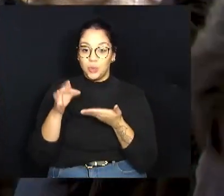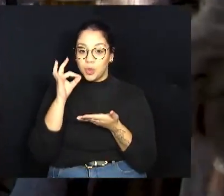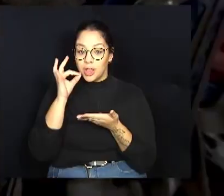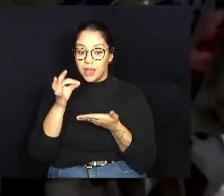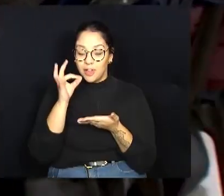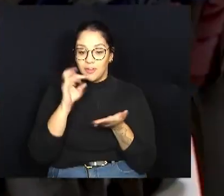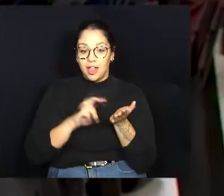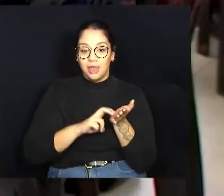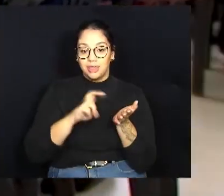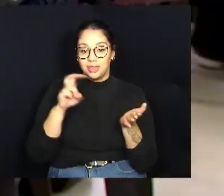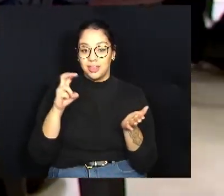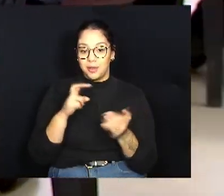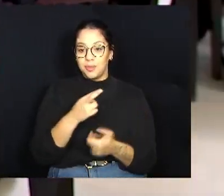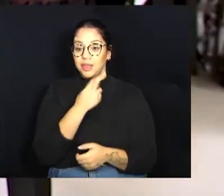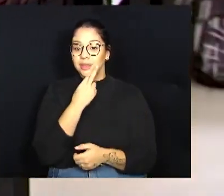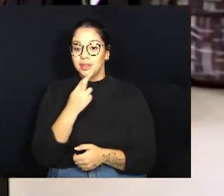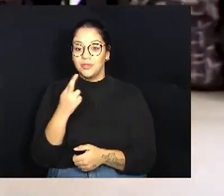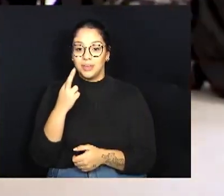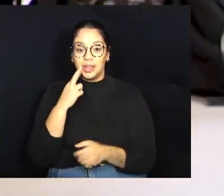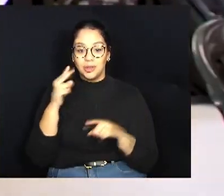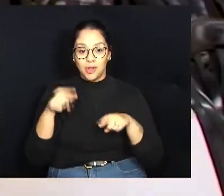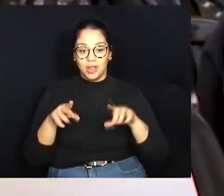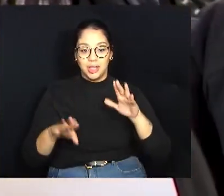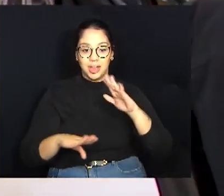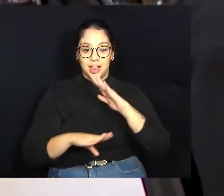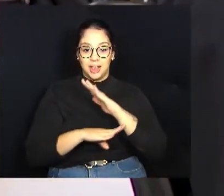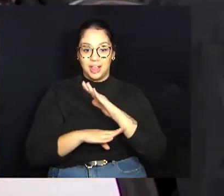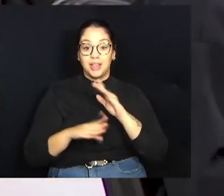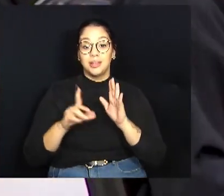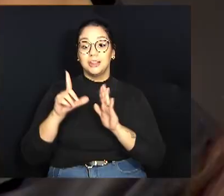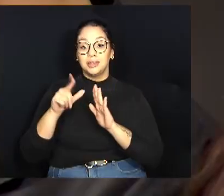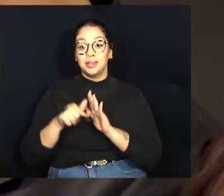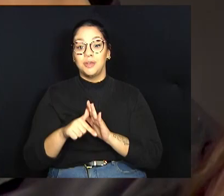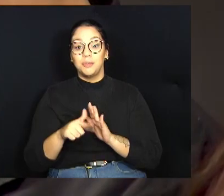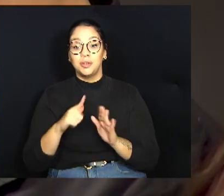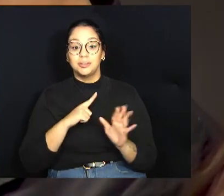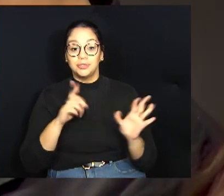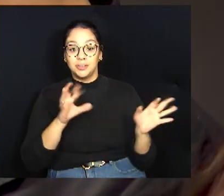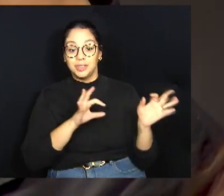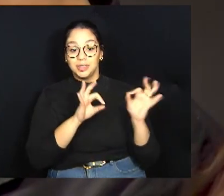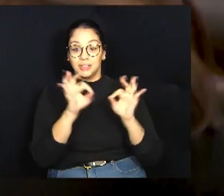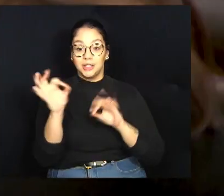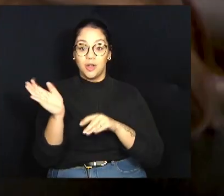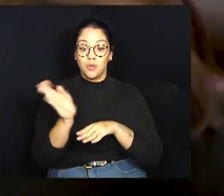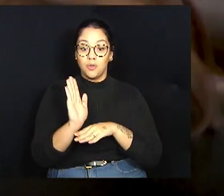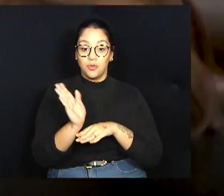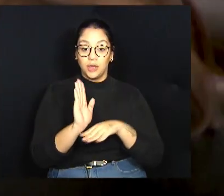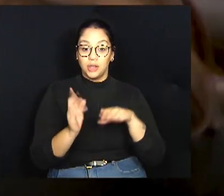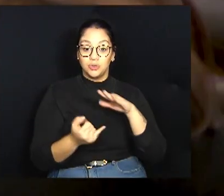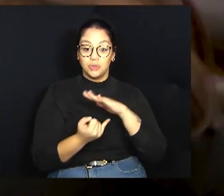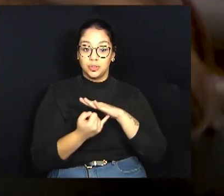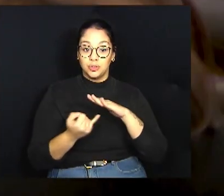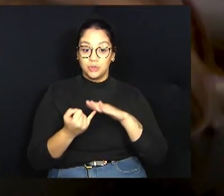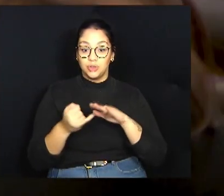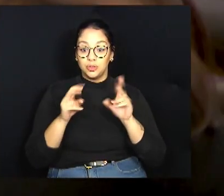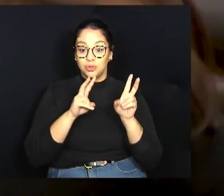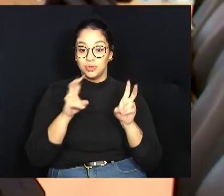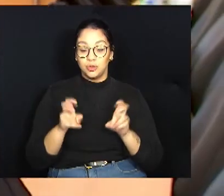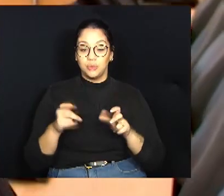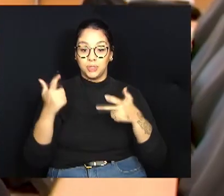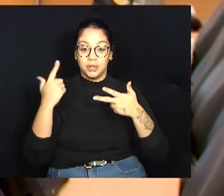no refeitório da Casa de Leis e depois assistiram a um vídeo institucional sobre o Poder